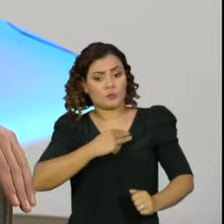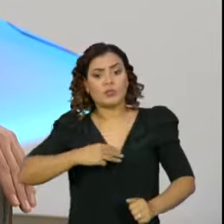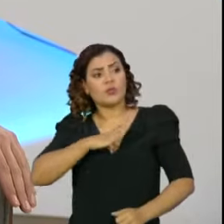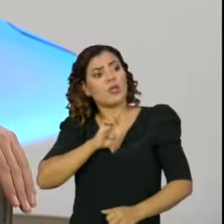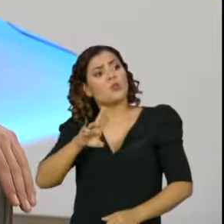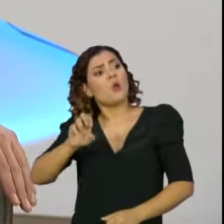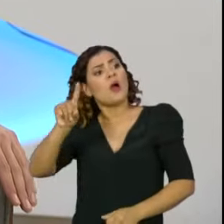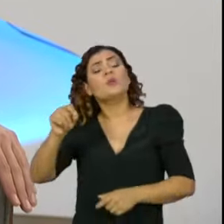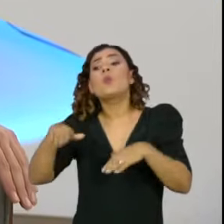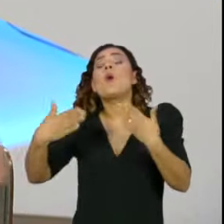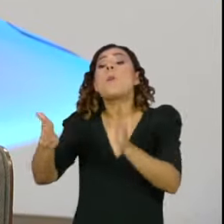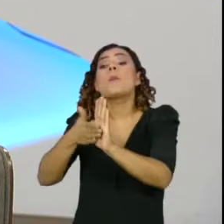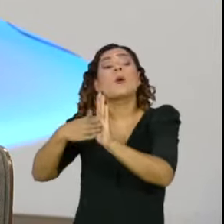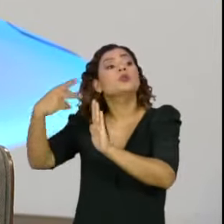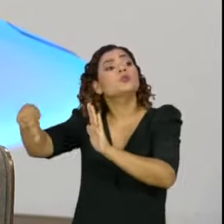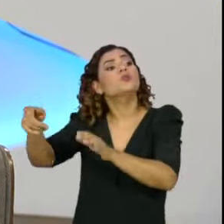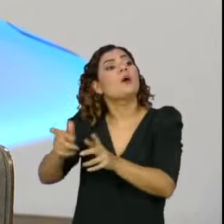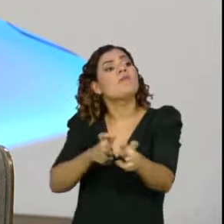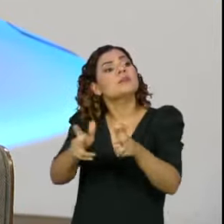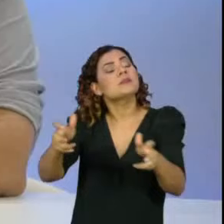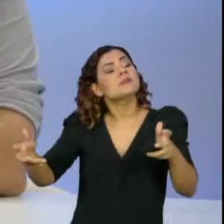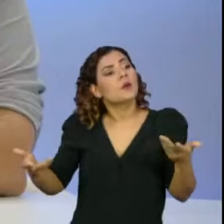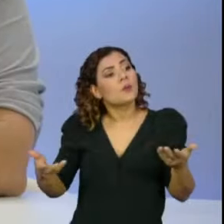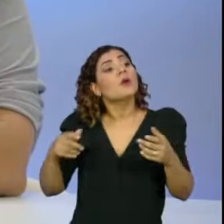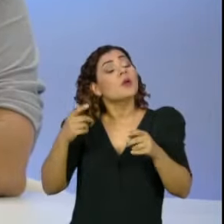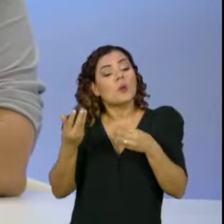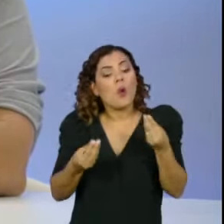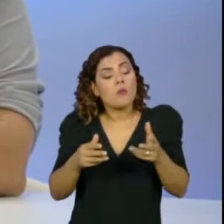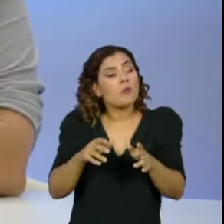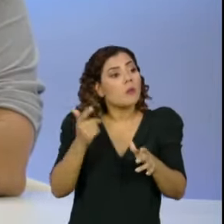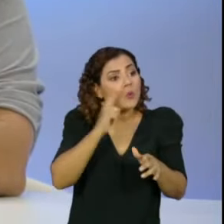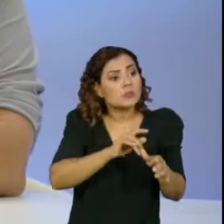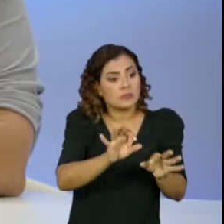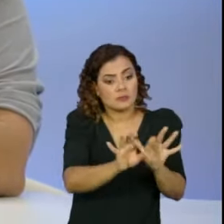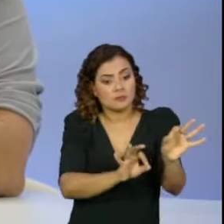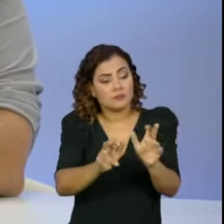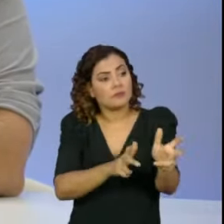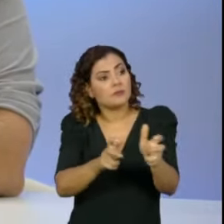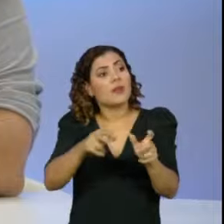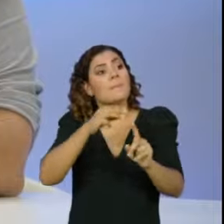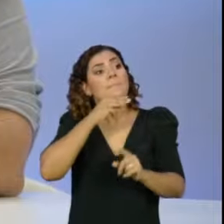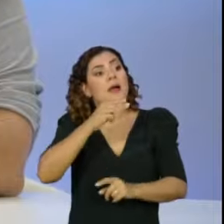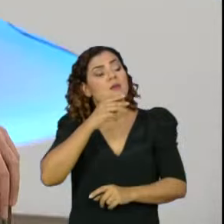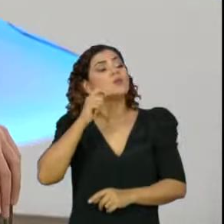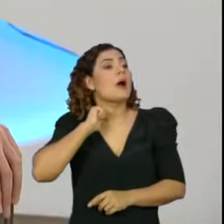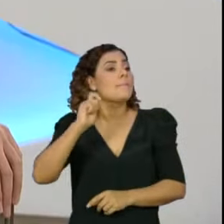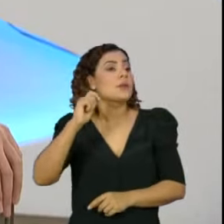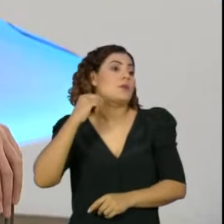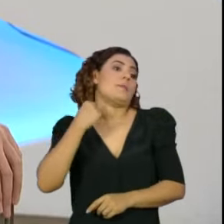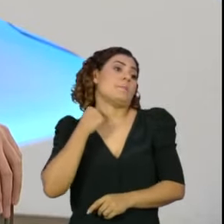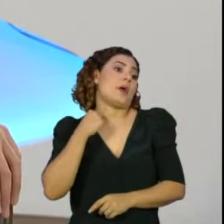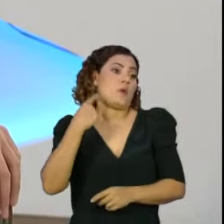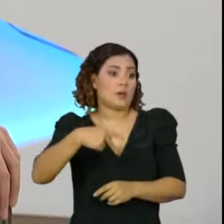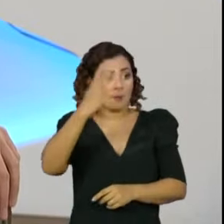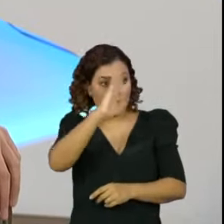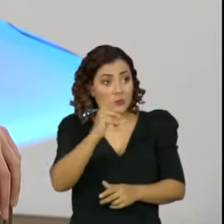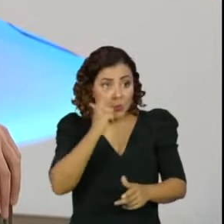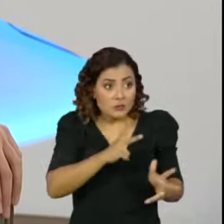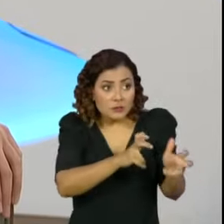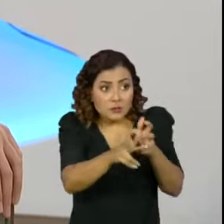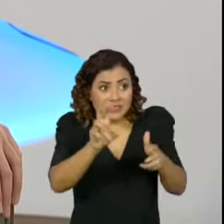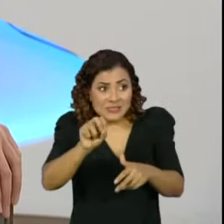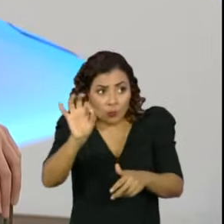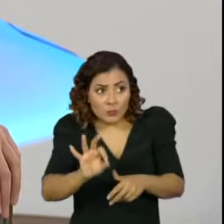é a política de vacinação no Brasil e qual é objetivamente a escala que nós temos de vacinação para março, abril e maio no Brasil, se nós vamos poder imunizar